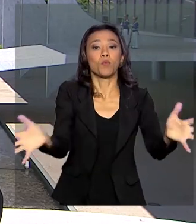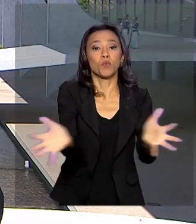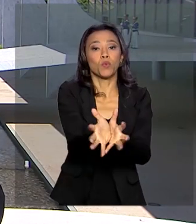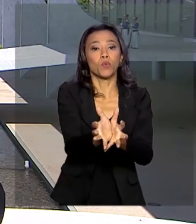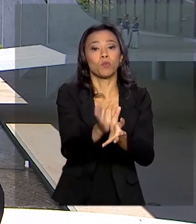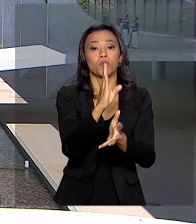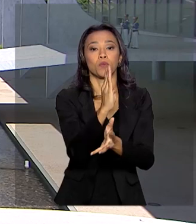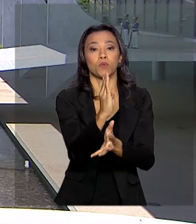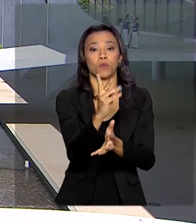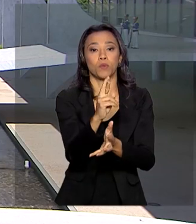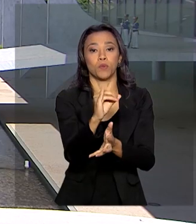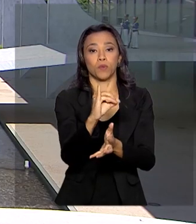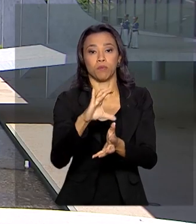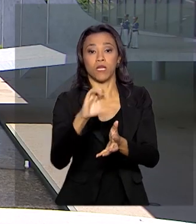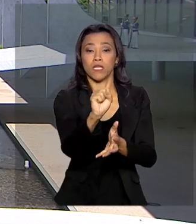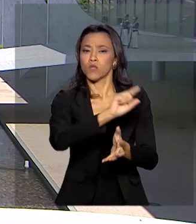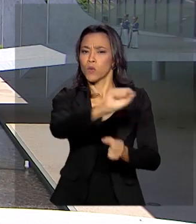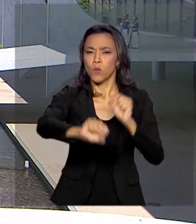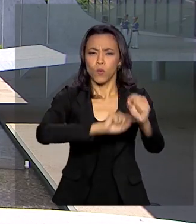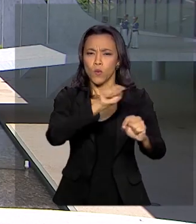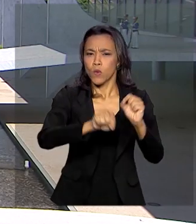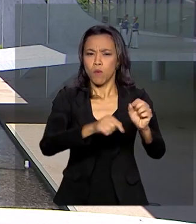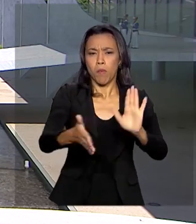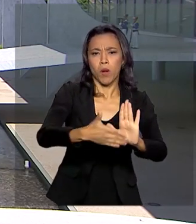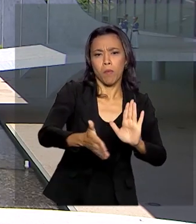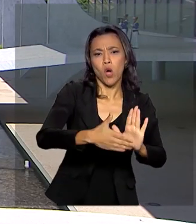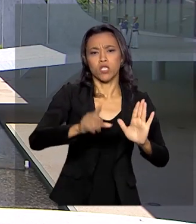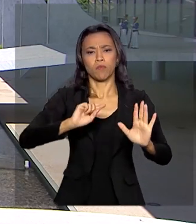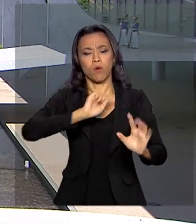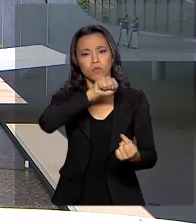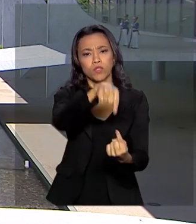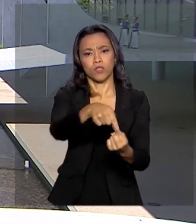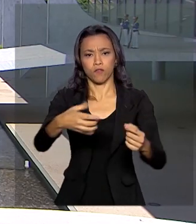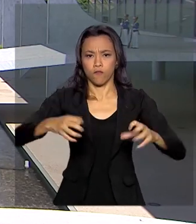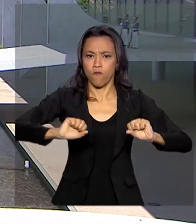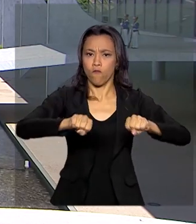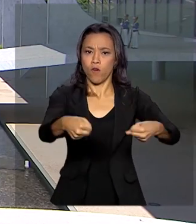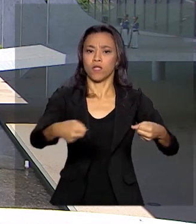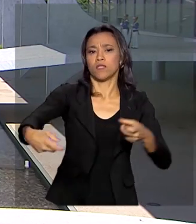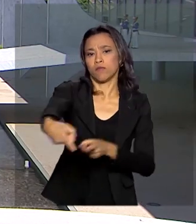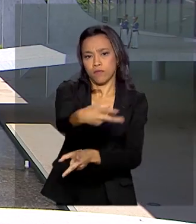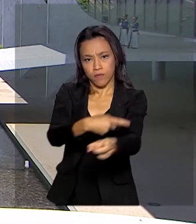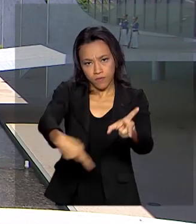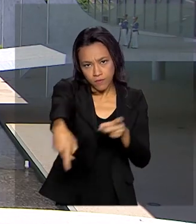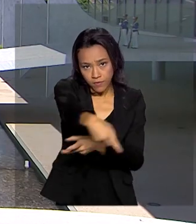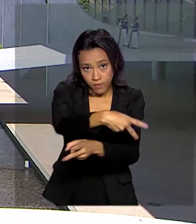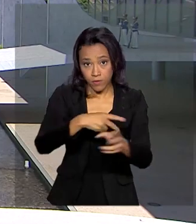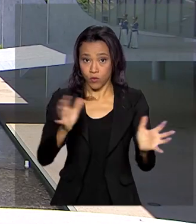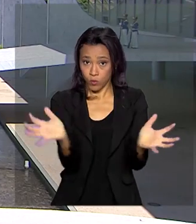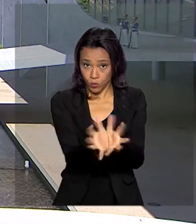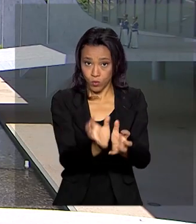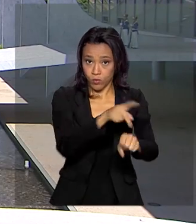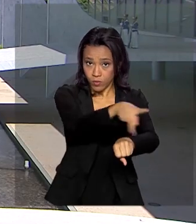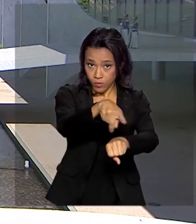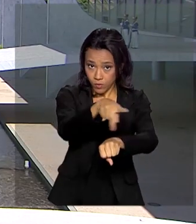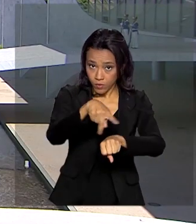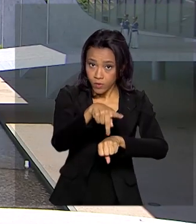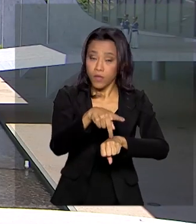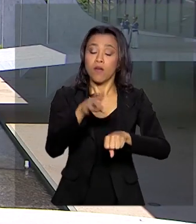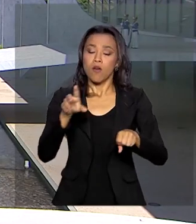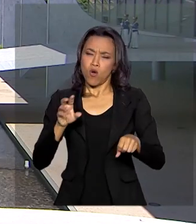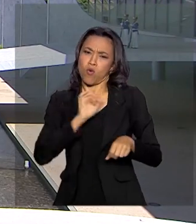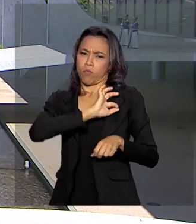com propostas para fortalecer e ampliar essas relações comerciais. O presidente Jair Bolsonaro vai participar aí do